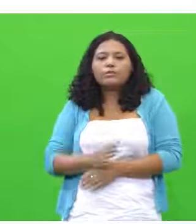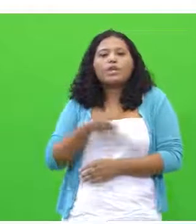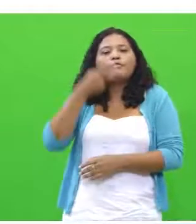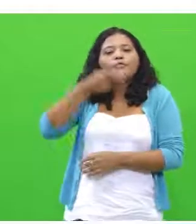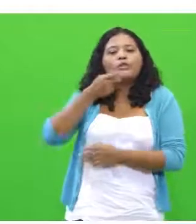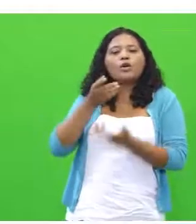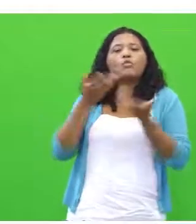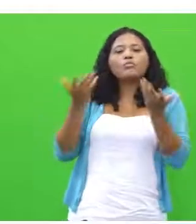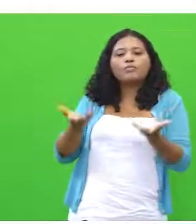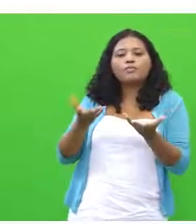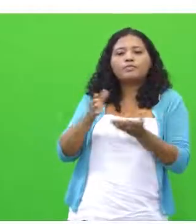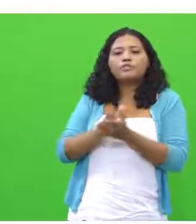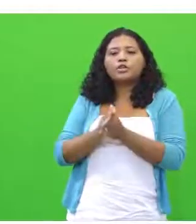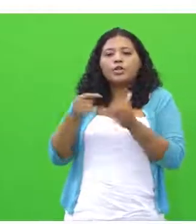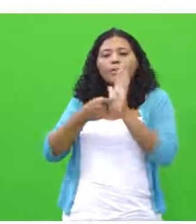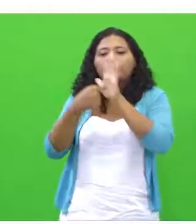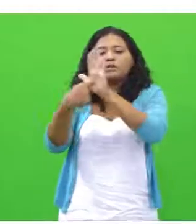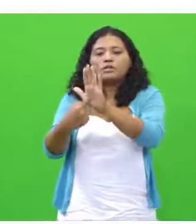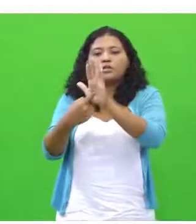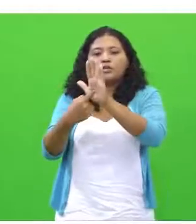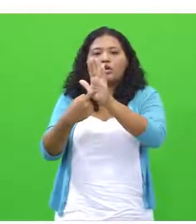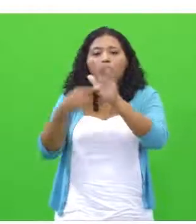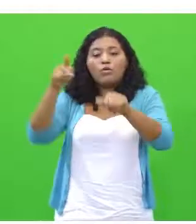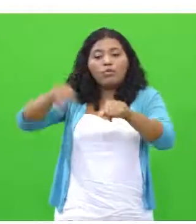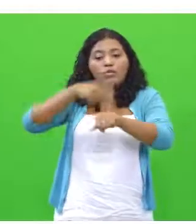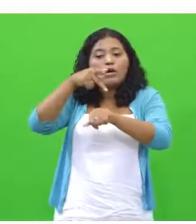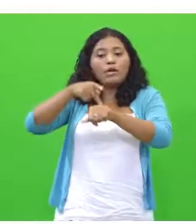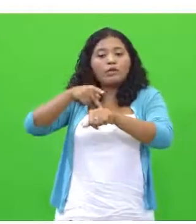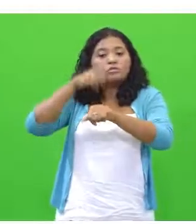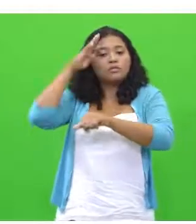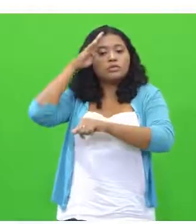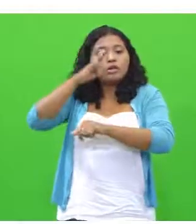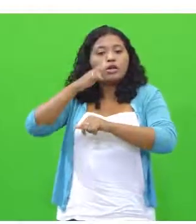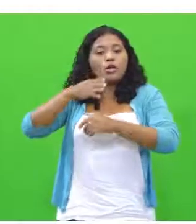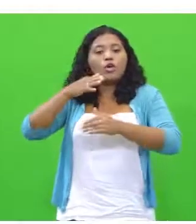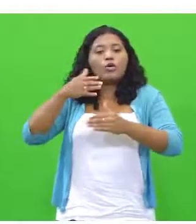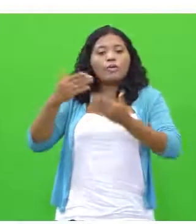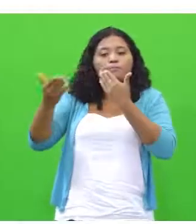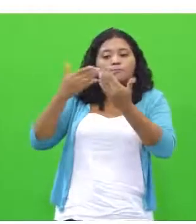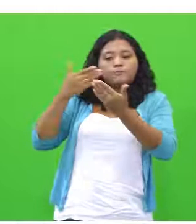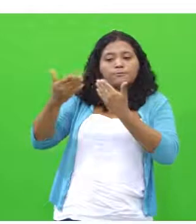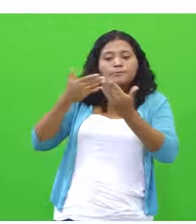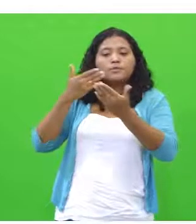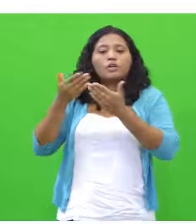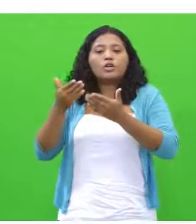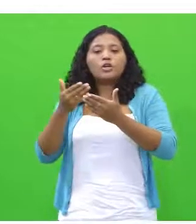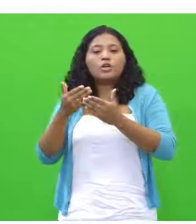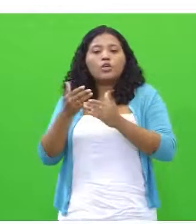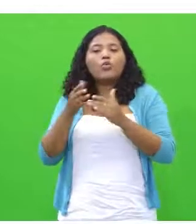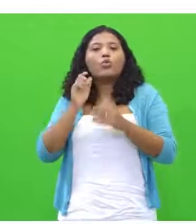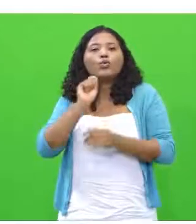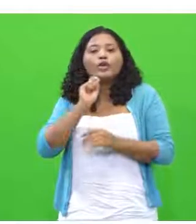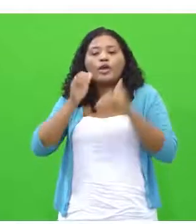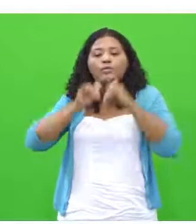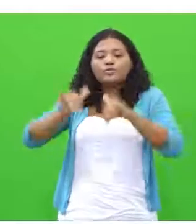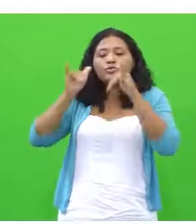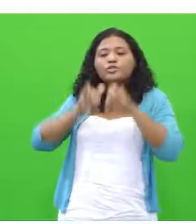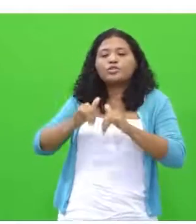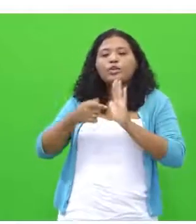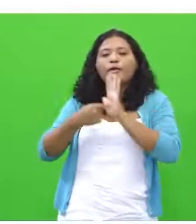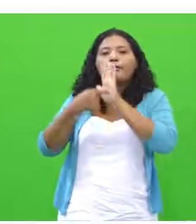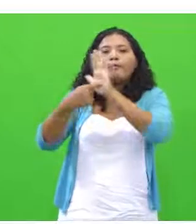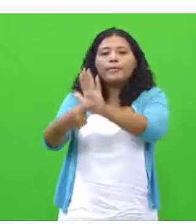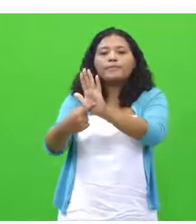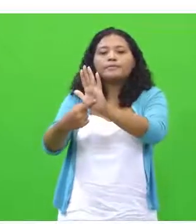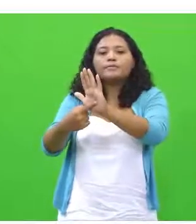aspectos, apresenta o país em destaque aí, dizendo que no Brasil o debate sobre a publicidade representa uma questão, portanto,